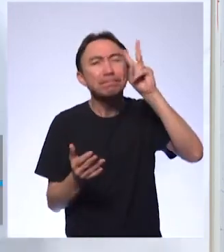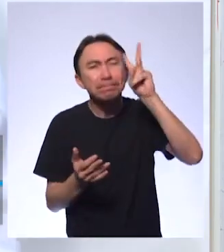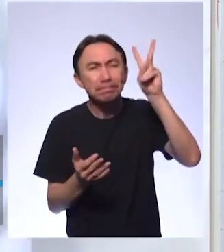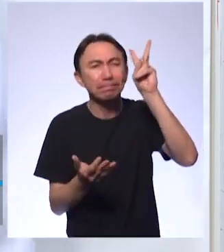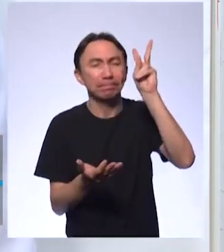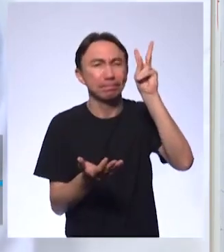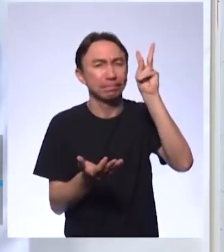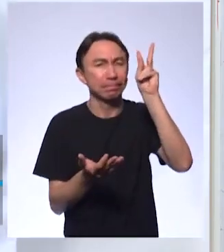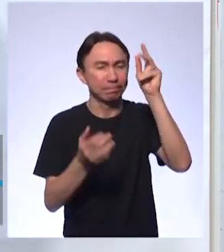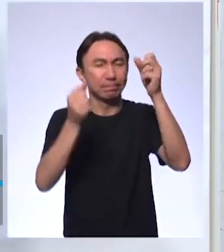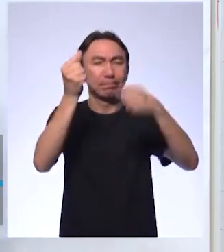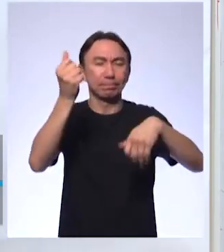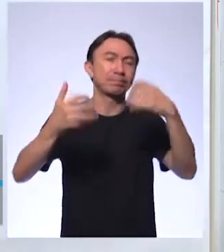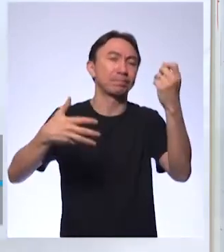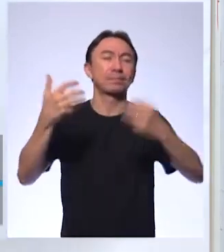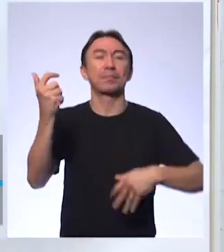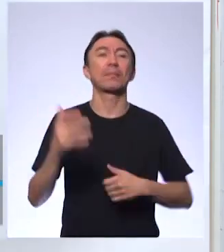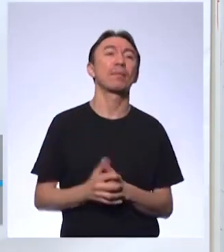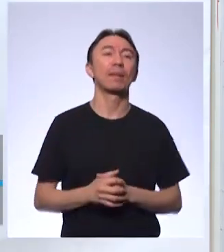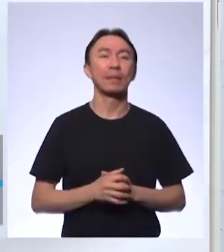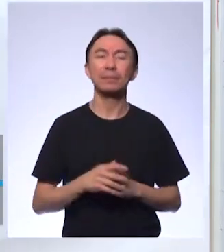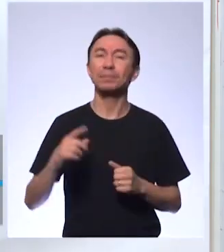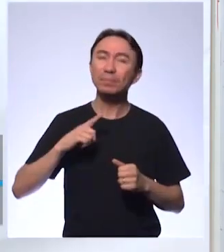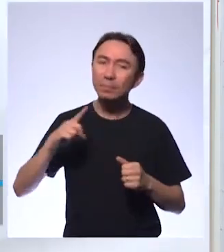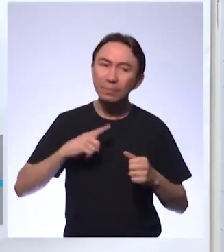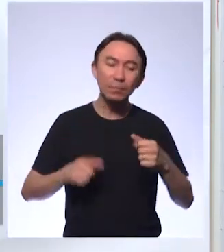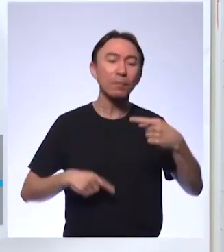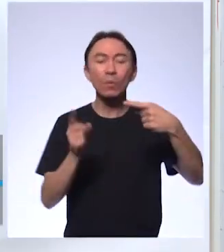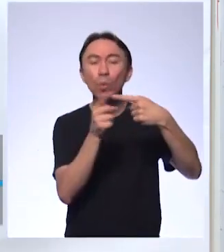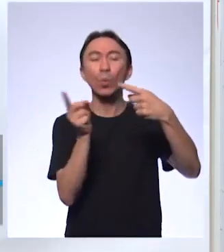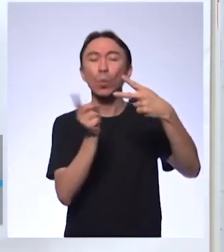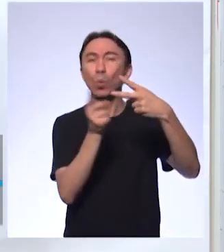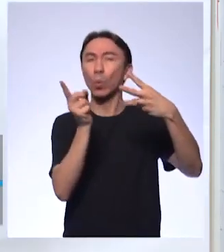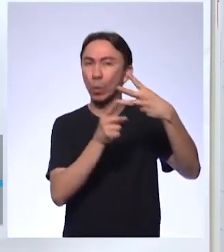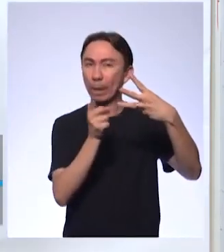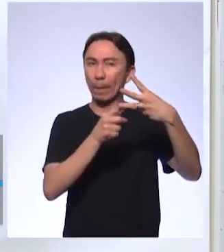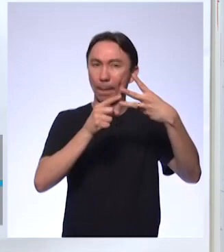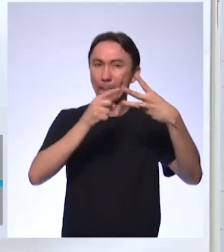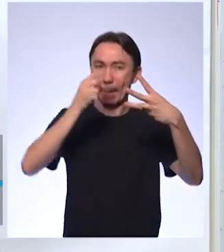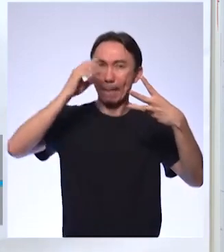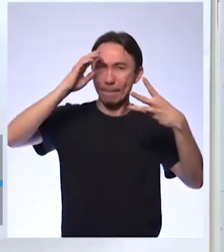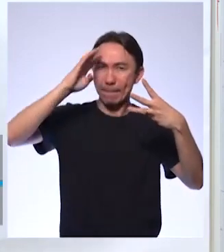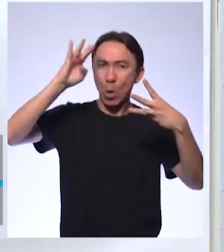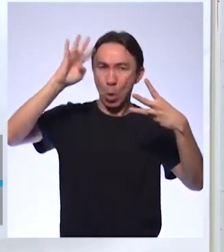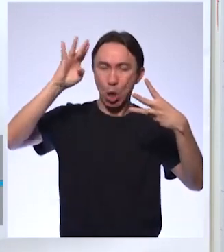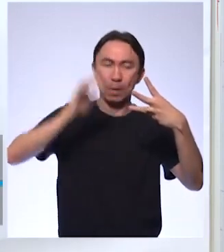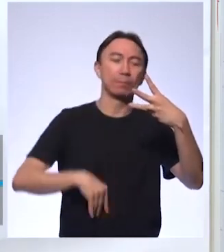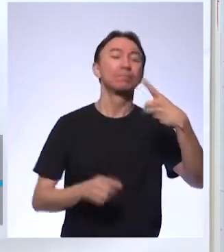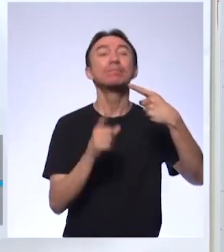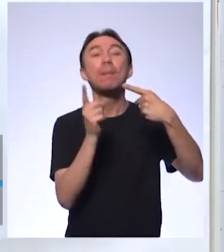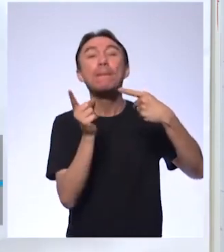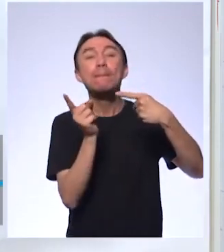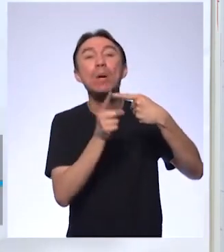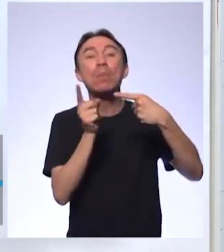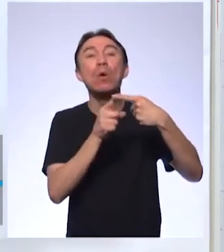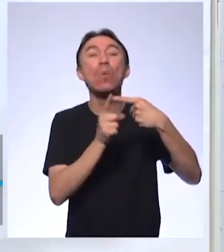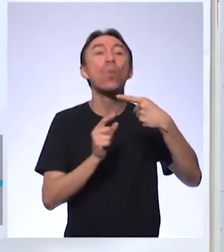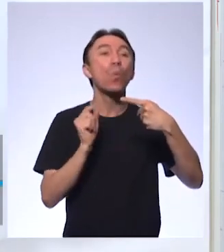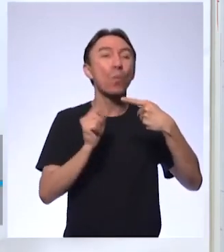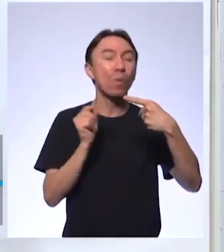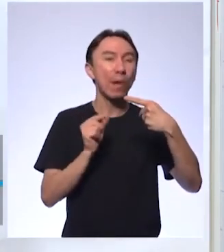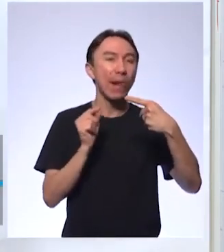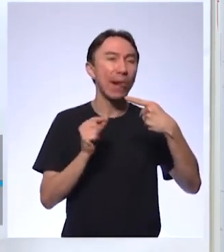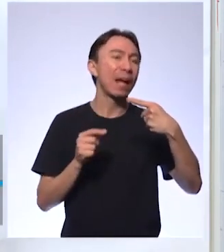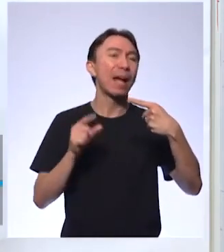Bom, existem aí basicamente três teorias. A primeira dela seria o